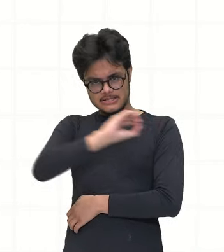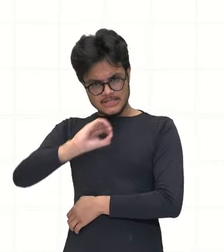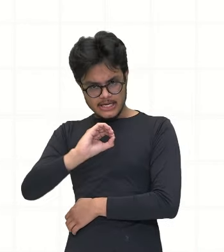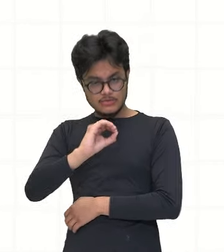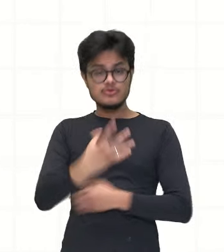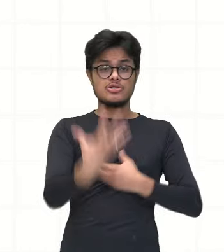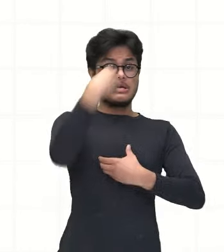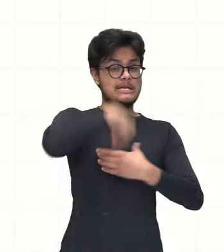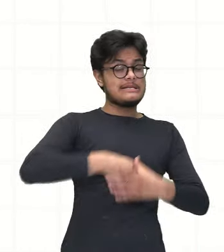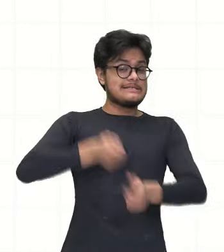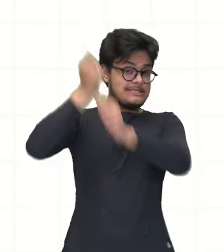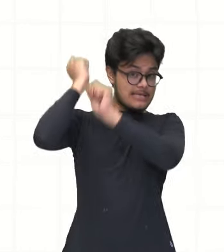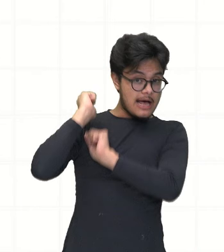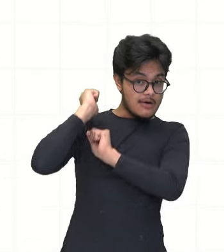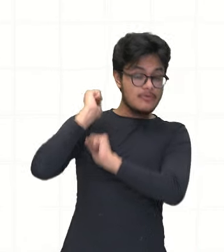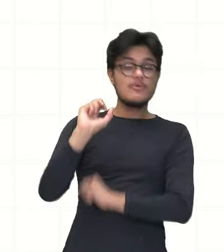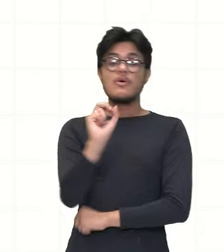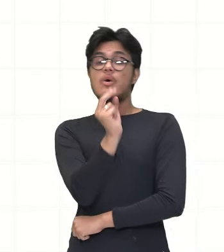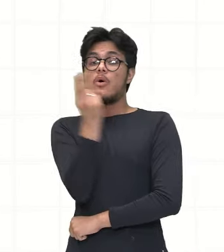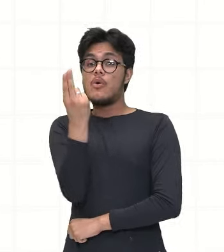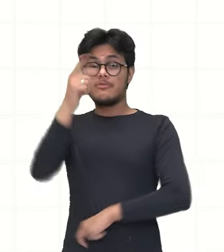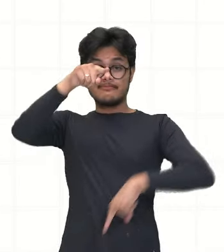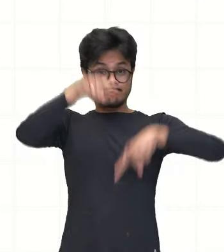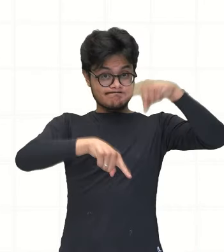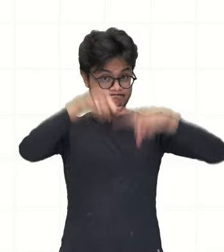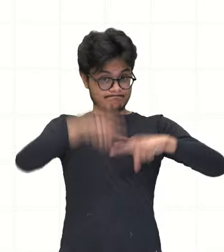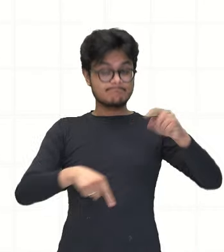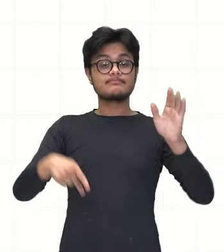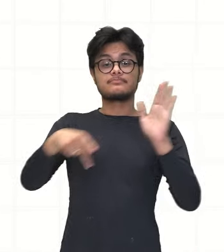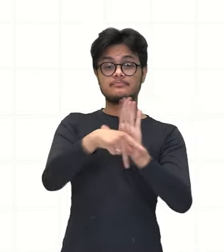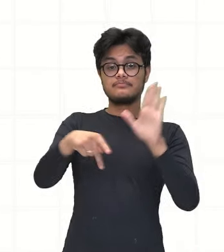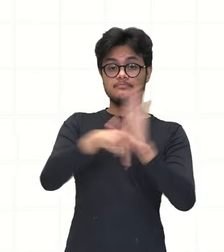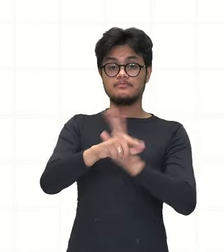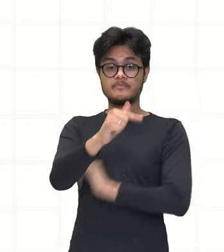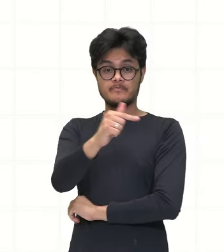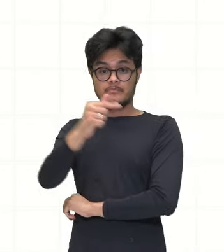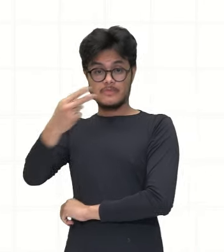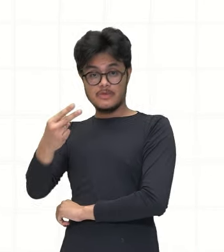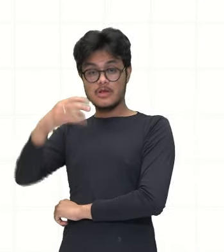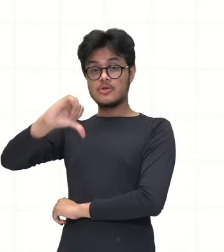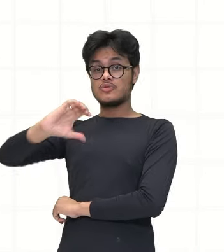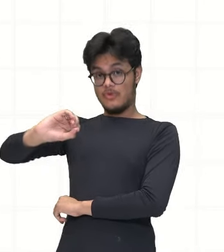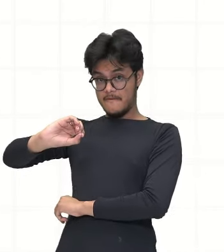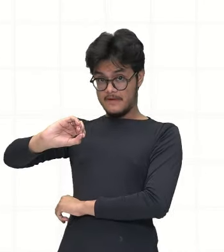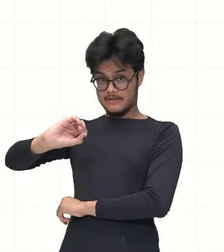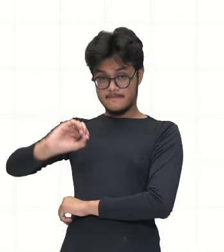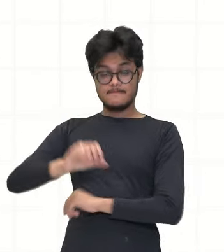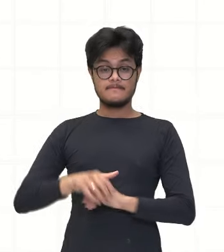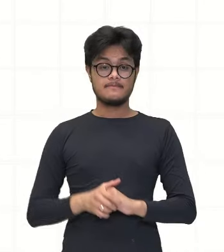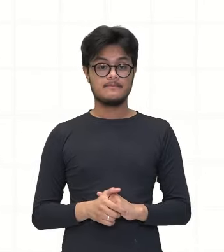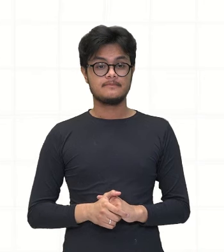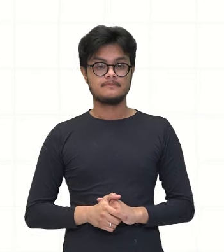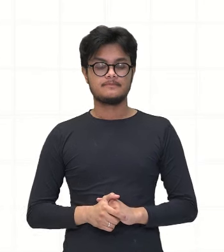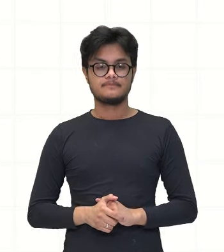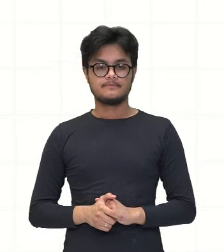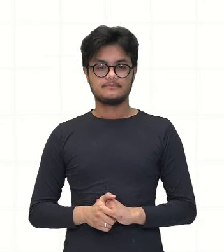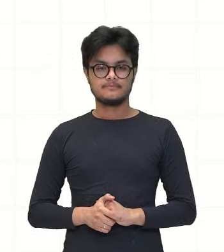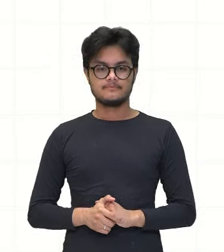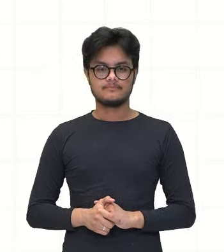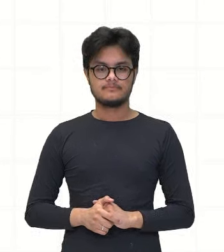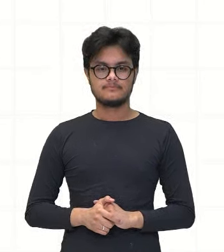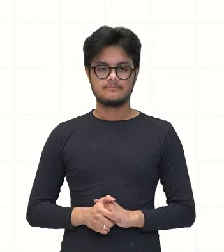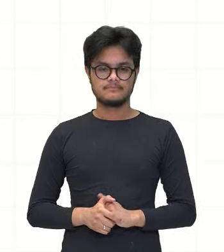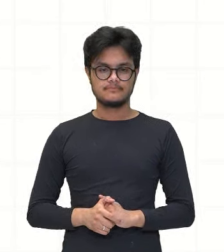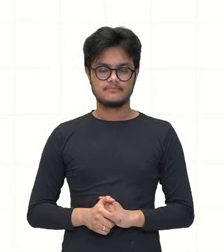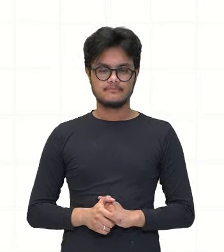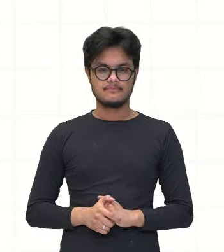de cimento. Colocar um C de cimento. Ou no lugar desses 600 sacos, pode ser